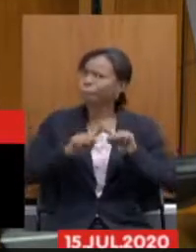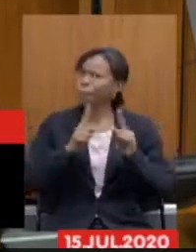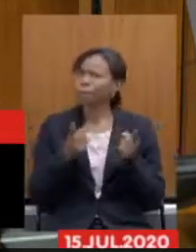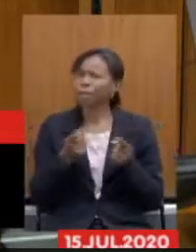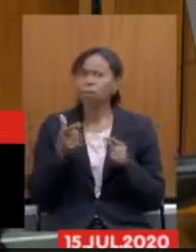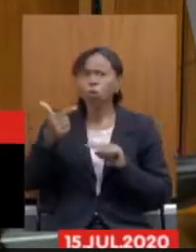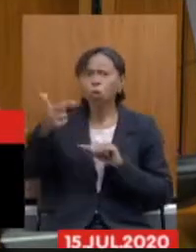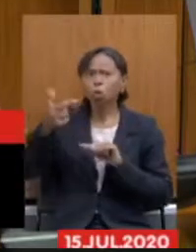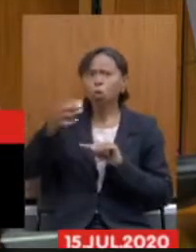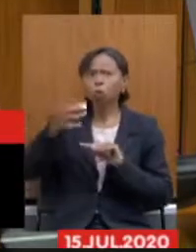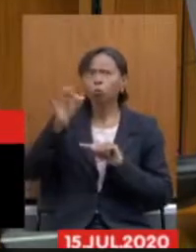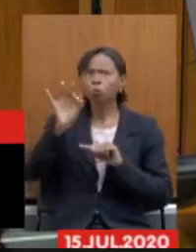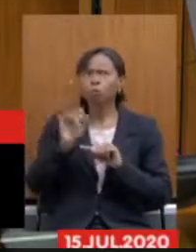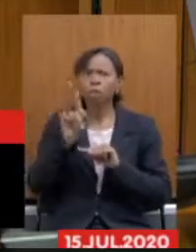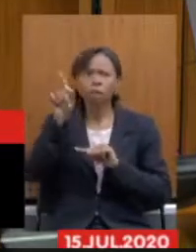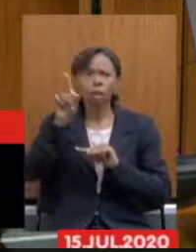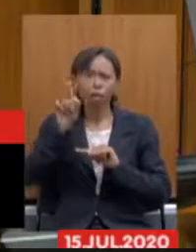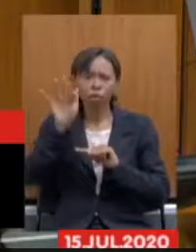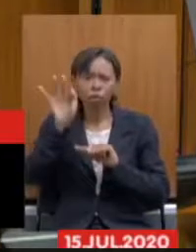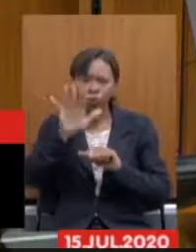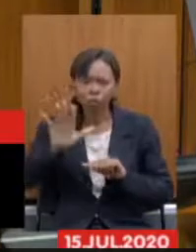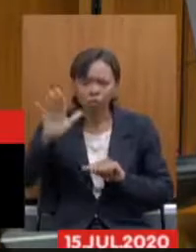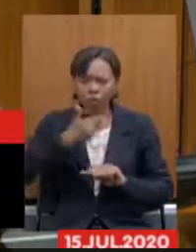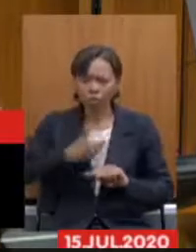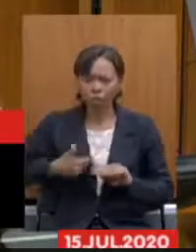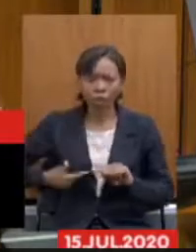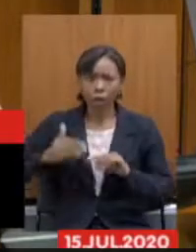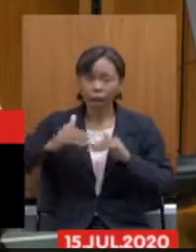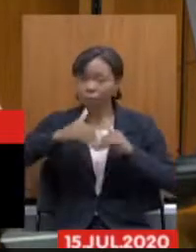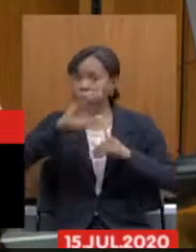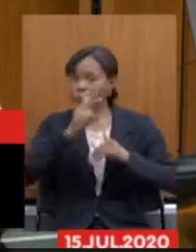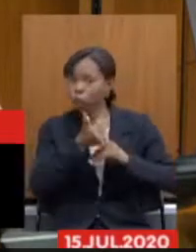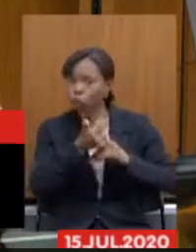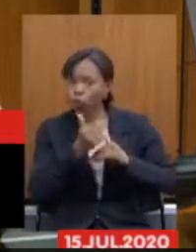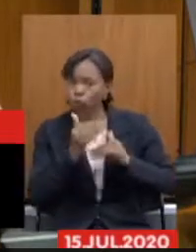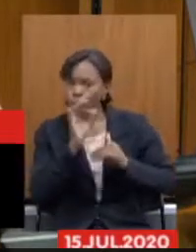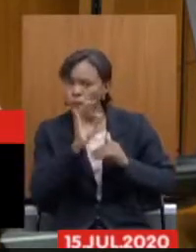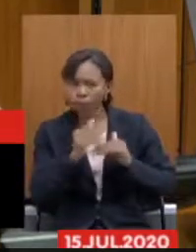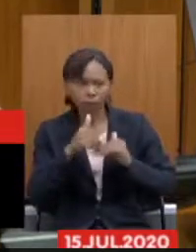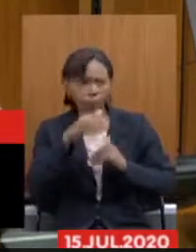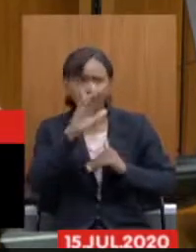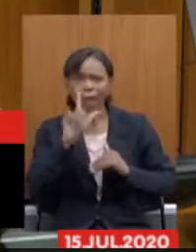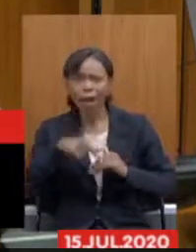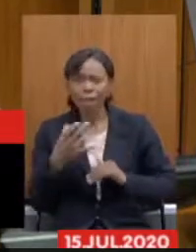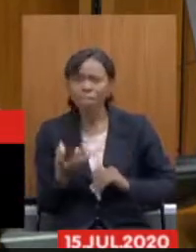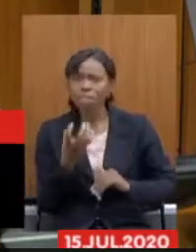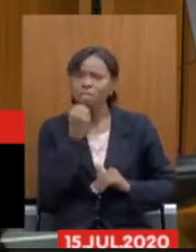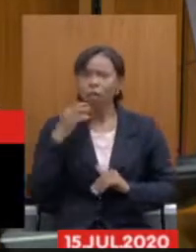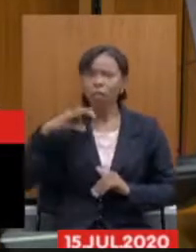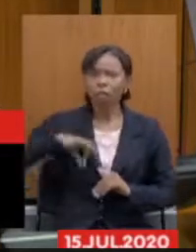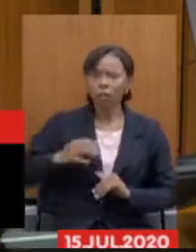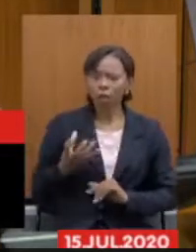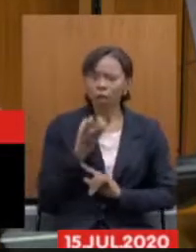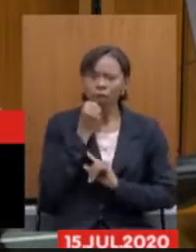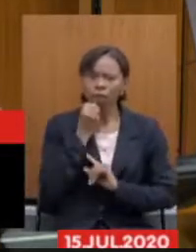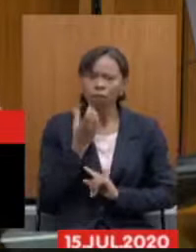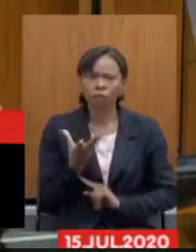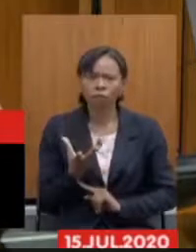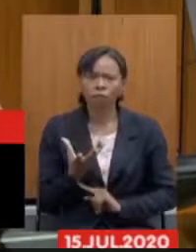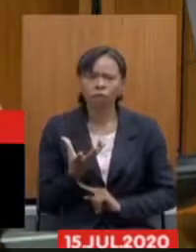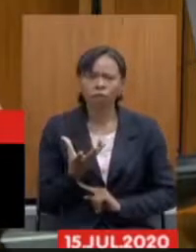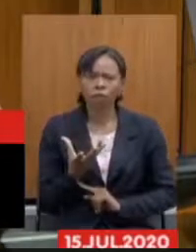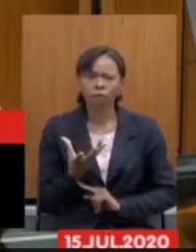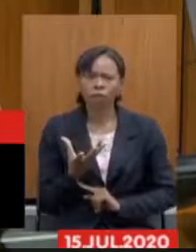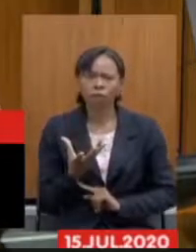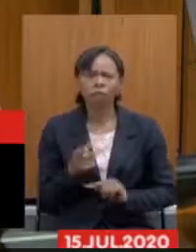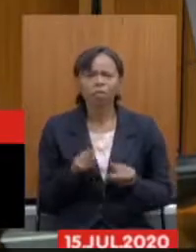14% que se exige lá do governo federal acima disso é com fisco salarial e mesmo